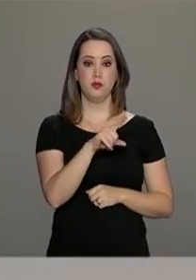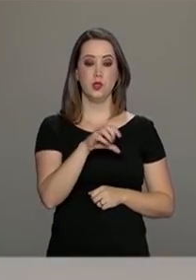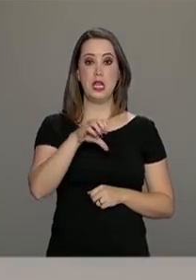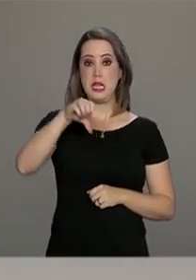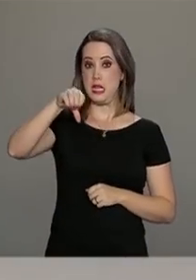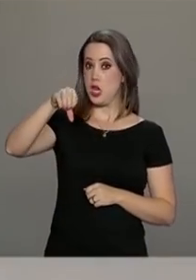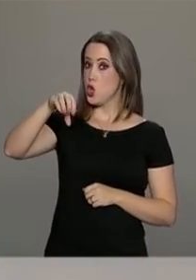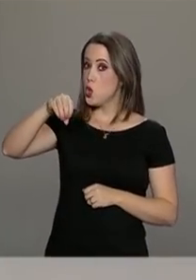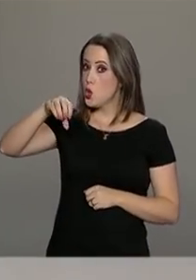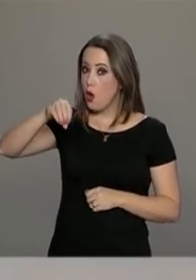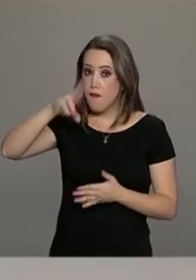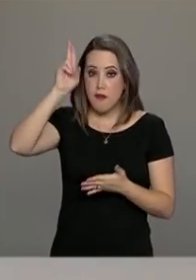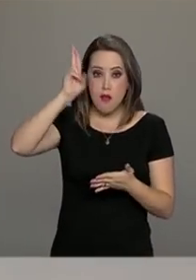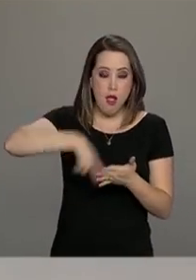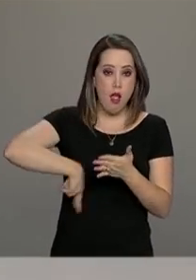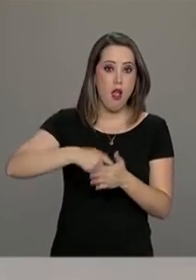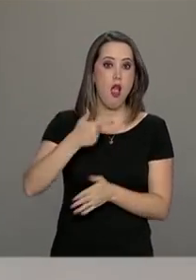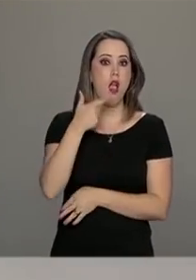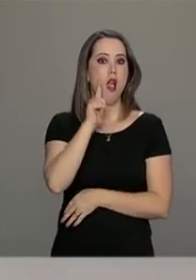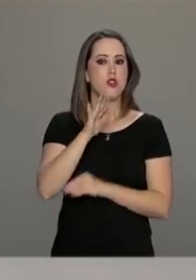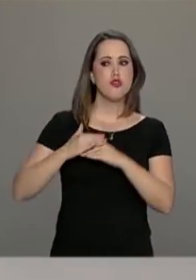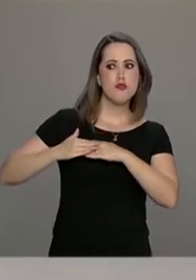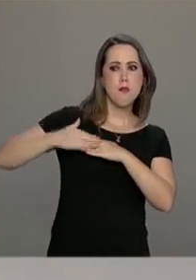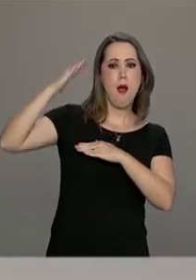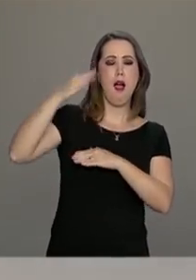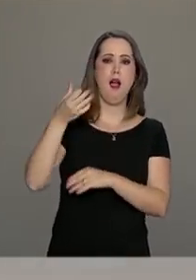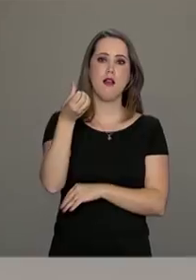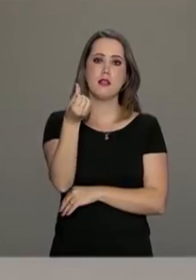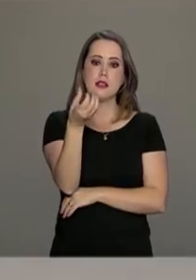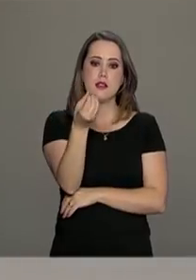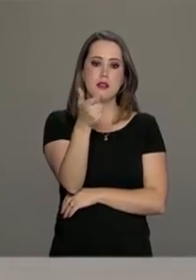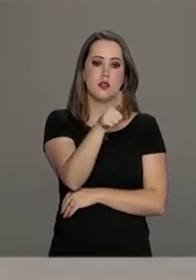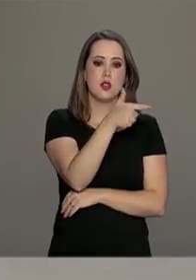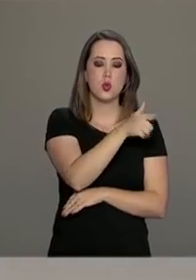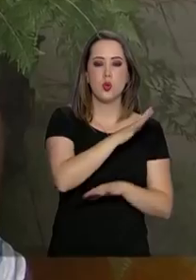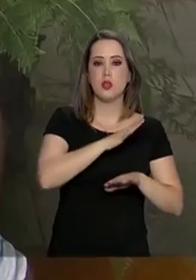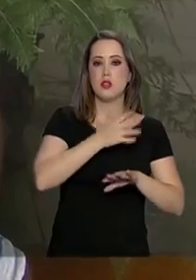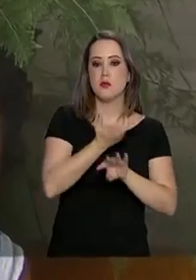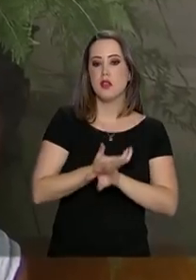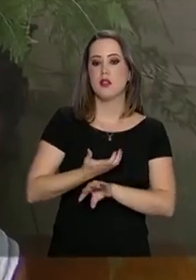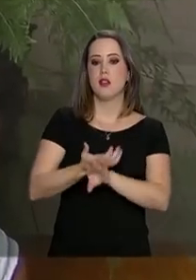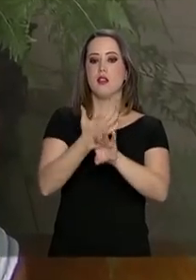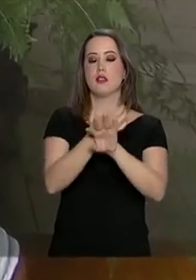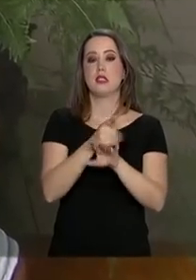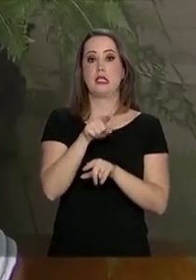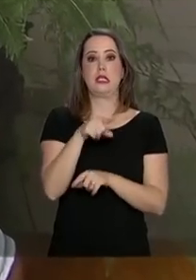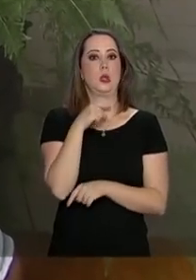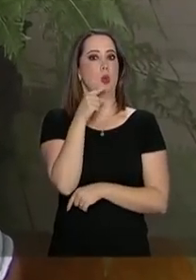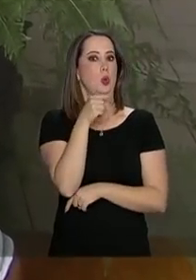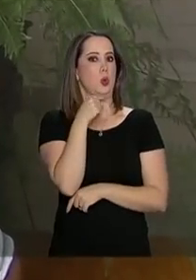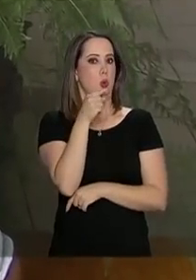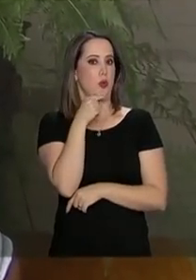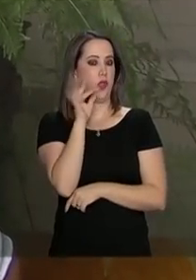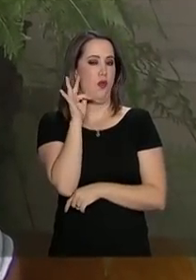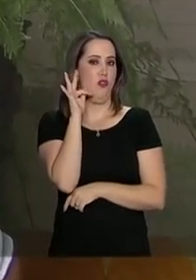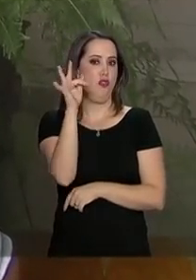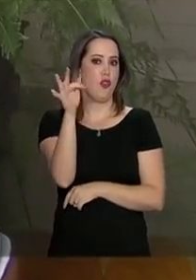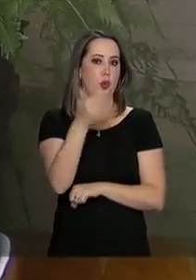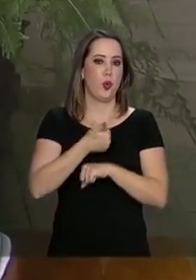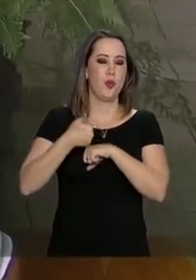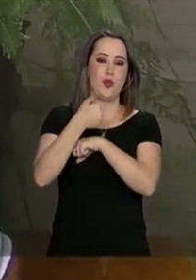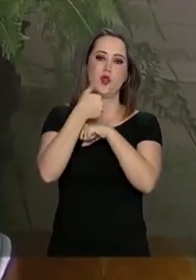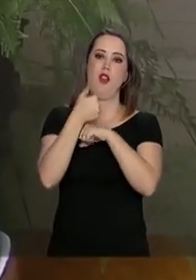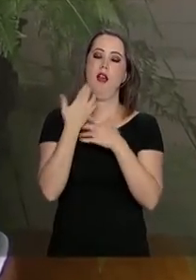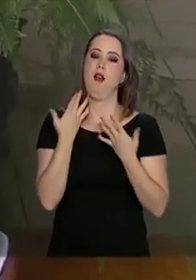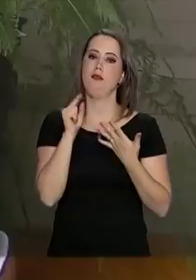900 na redação e obteve notas acima de 600 nas outras disciplinas. Ele ainda está em dúvida quanto ao futuro profissional.